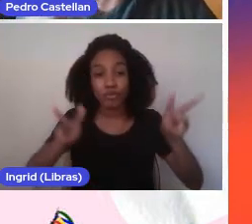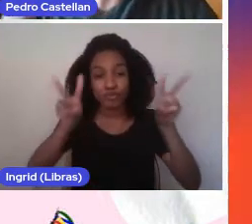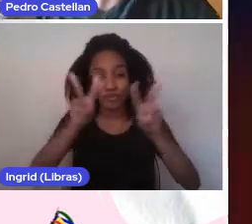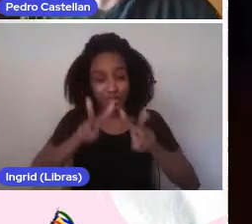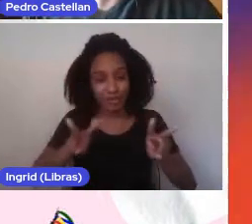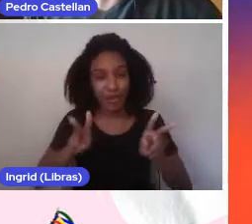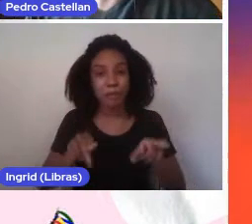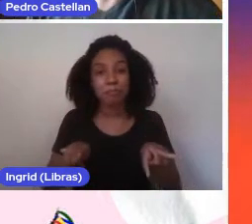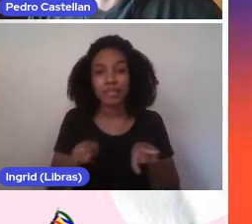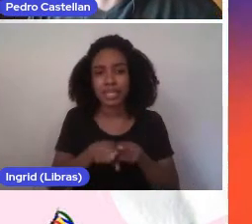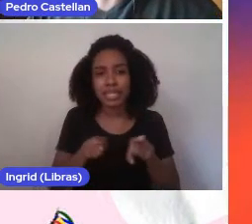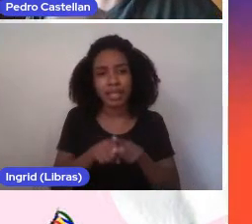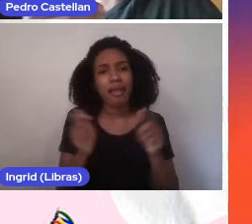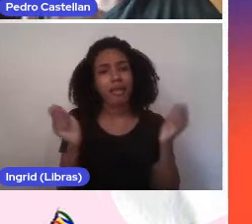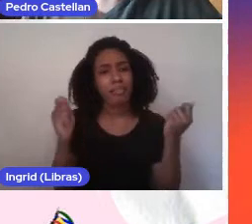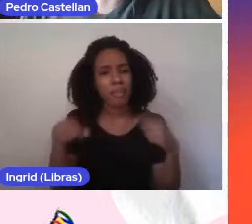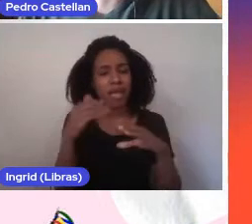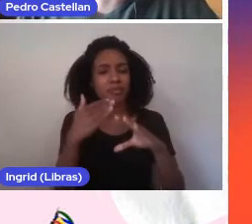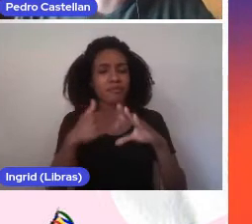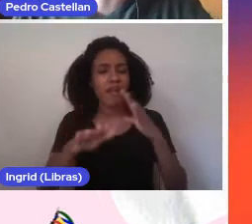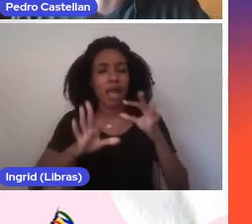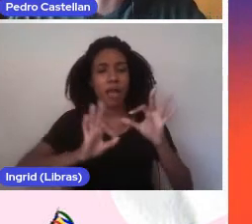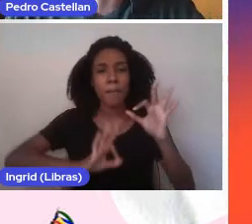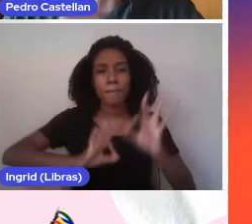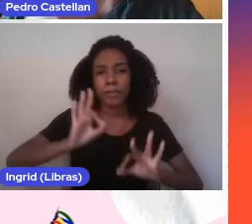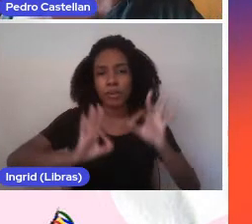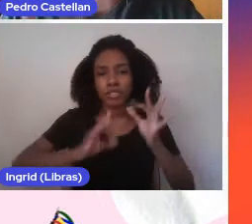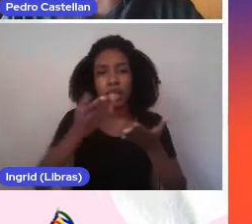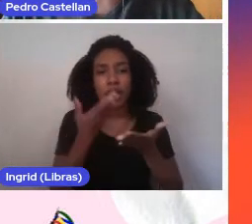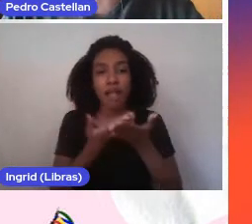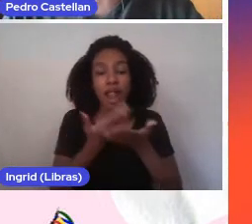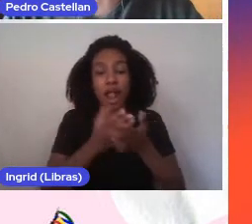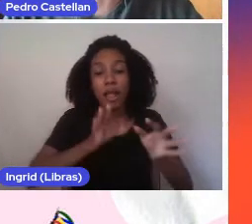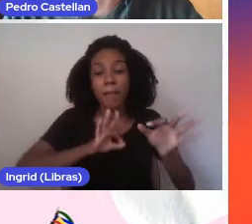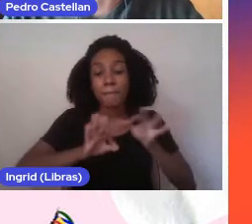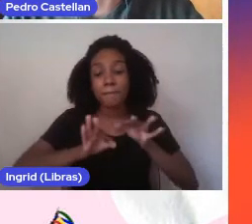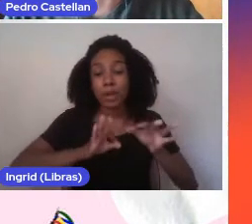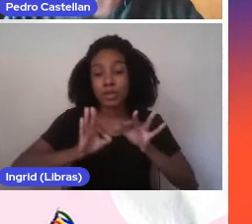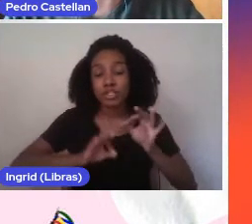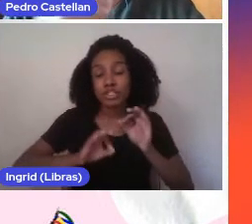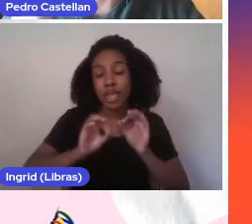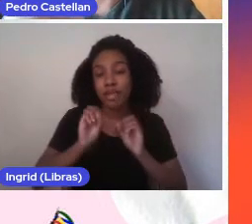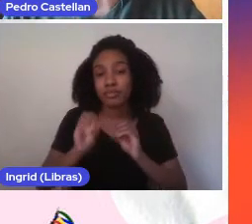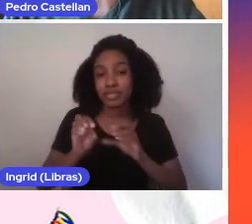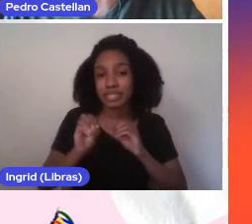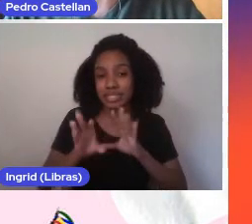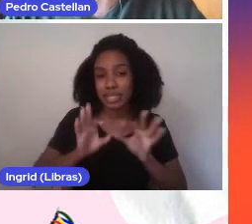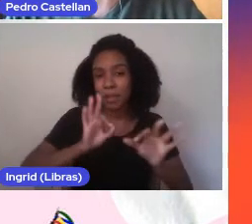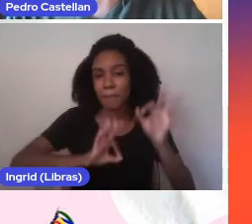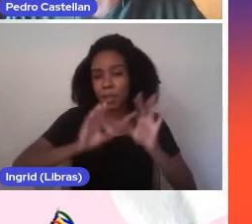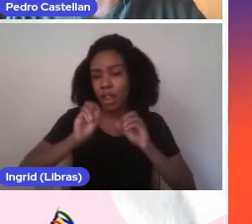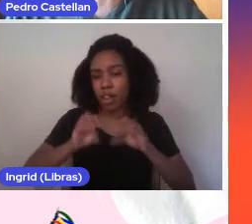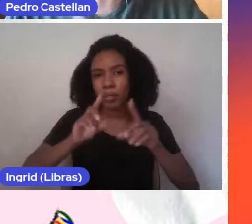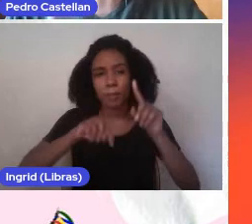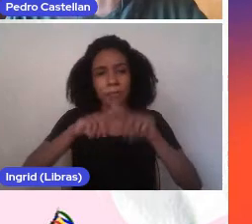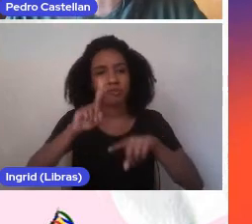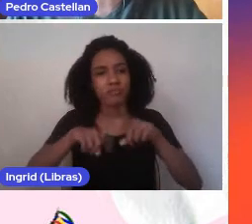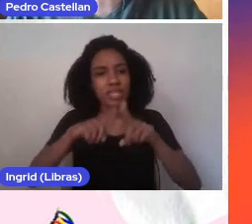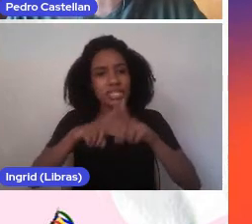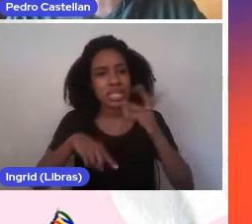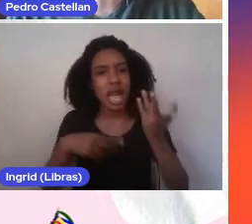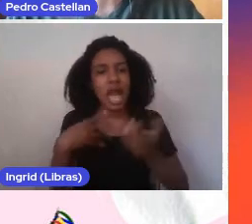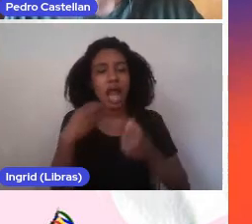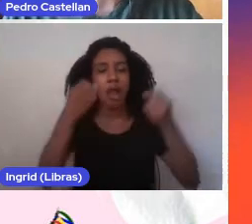enviado planos de aula, projeto de ensino, projetos de educação patrimonial, relatos de experiência,